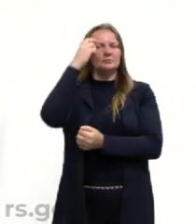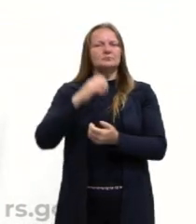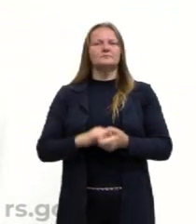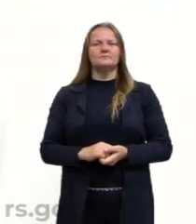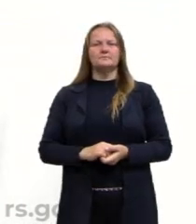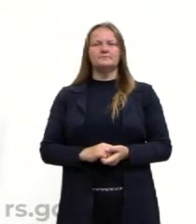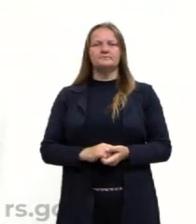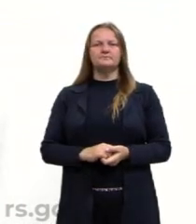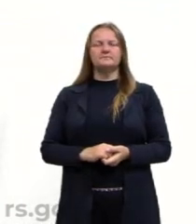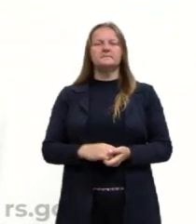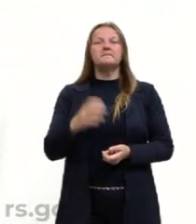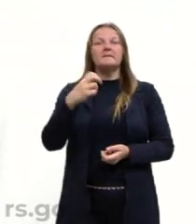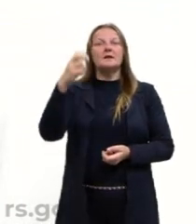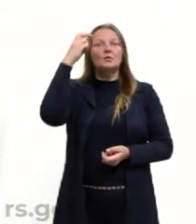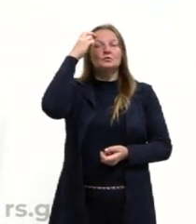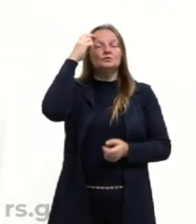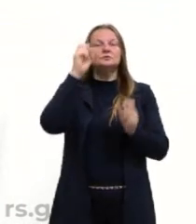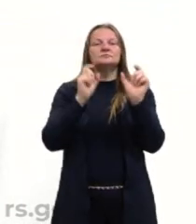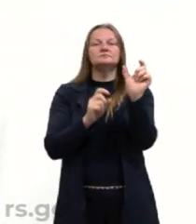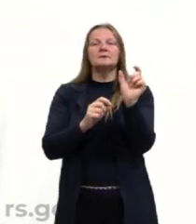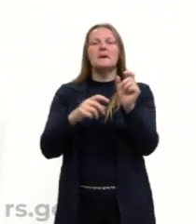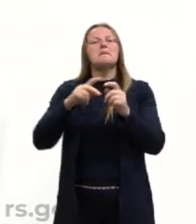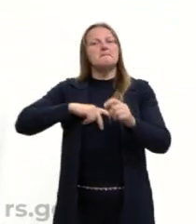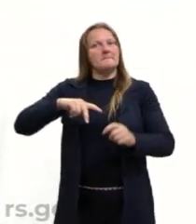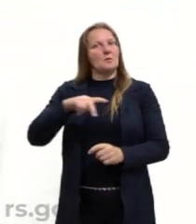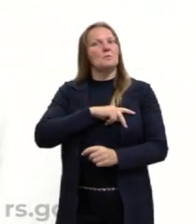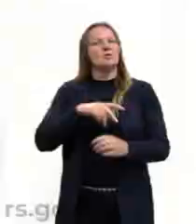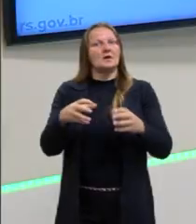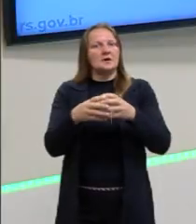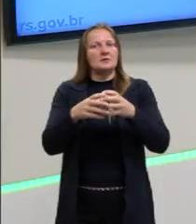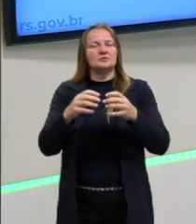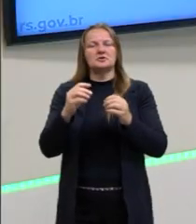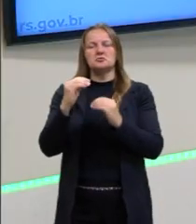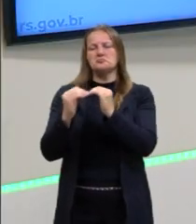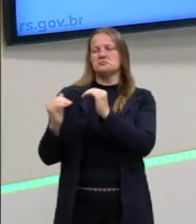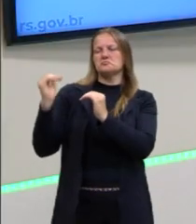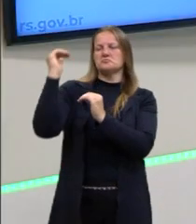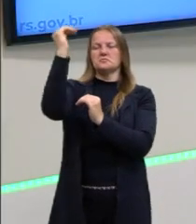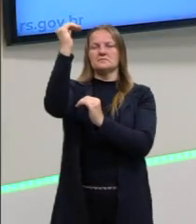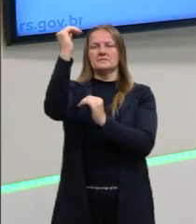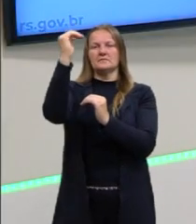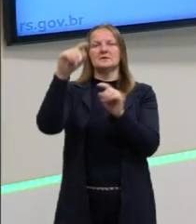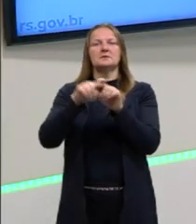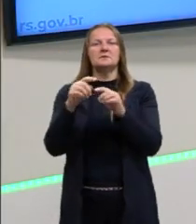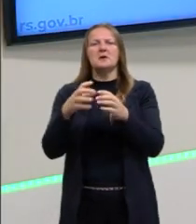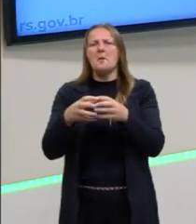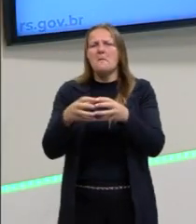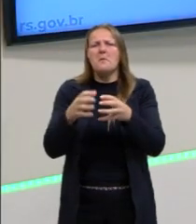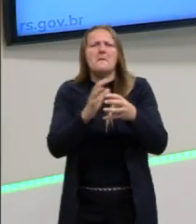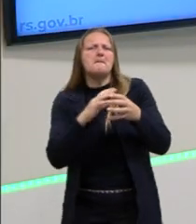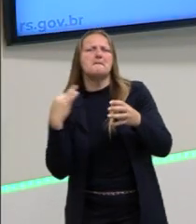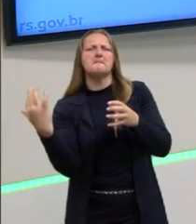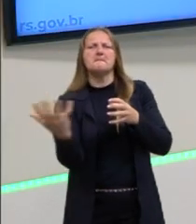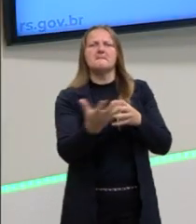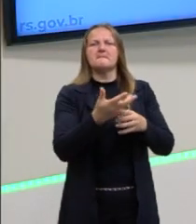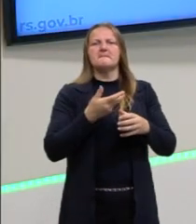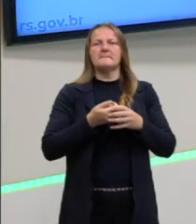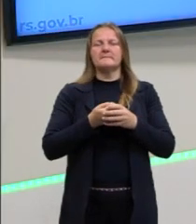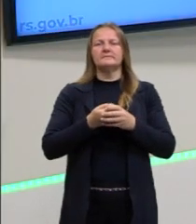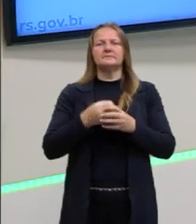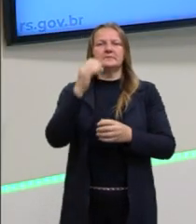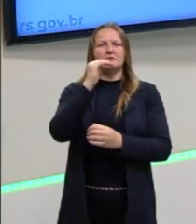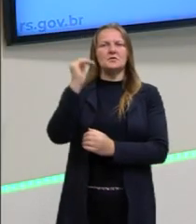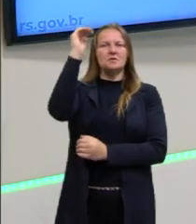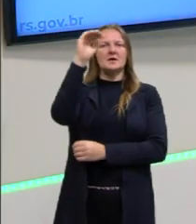temos cultura popular, cultura de elite e cultura de massa. A cultura de elite é uma